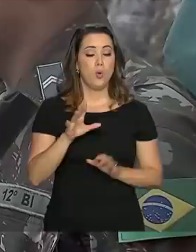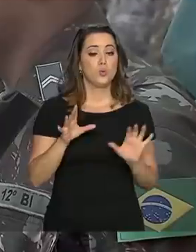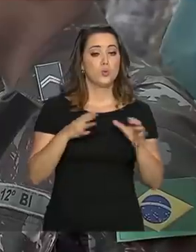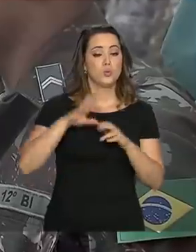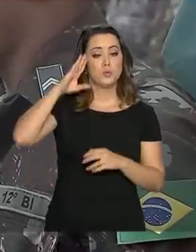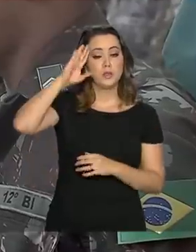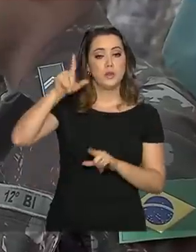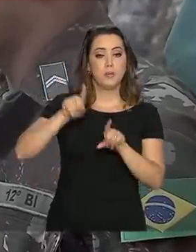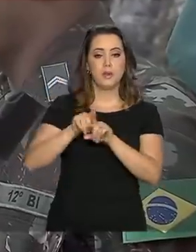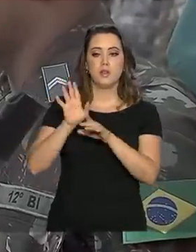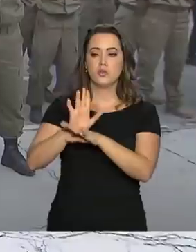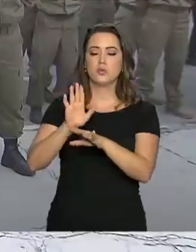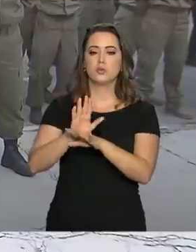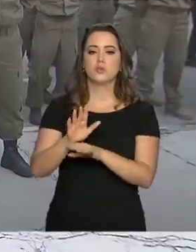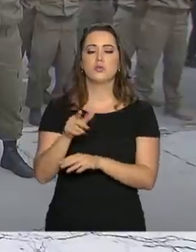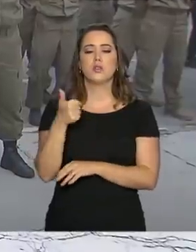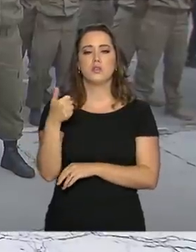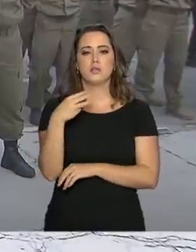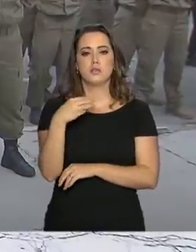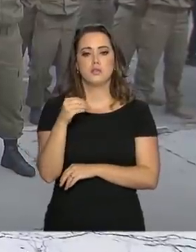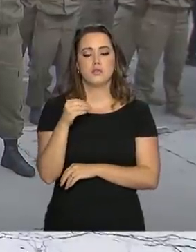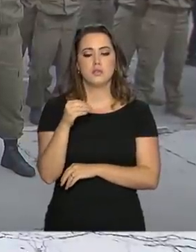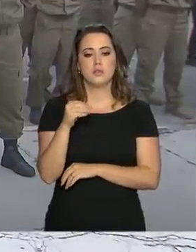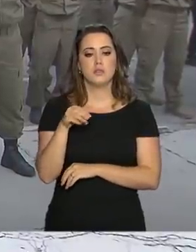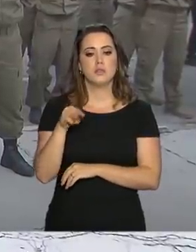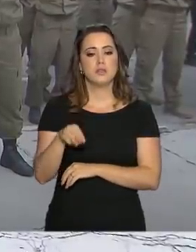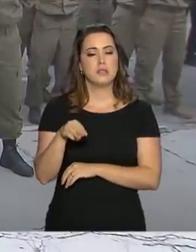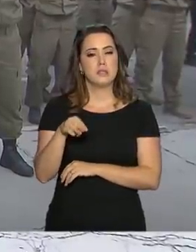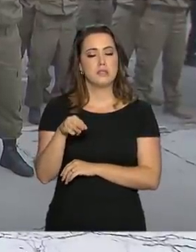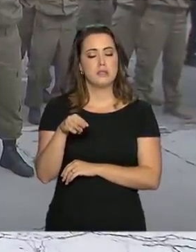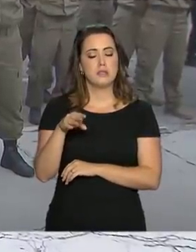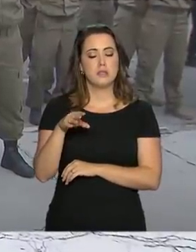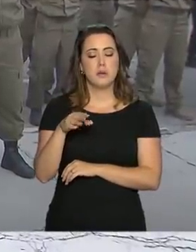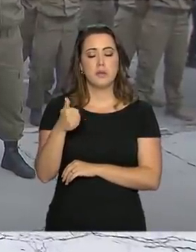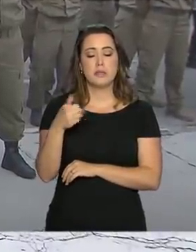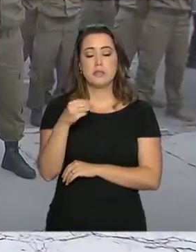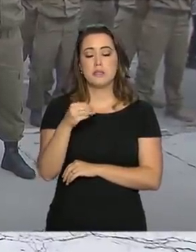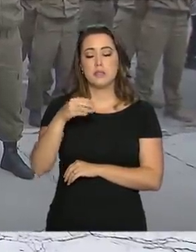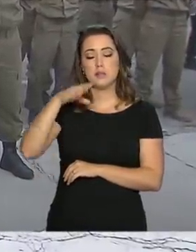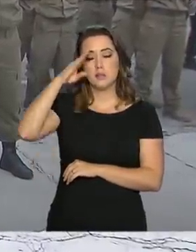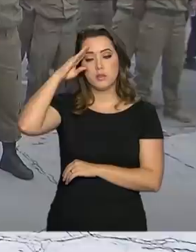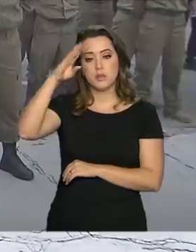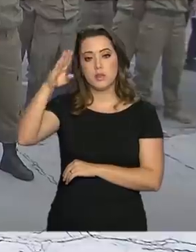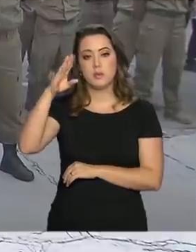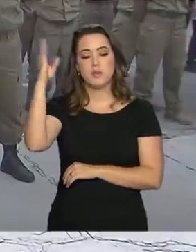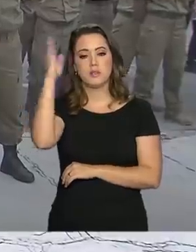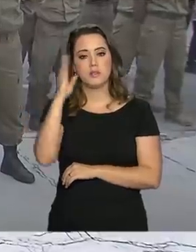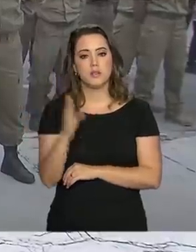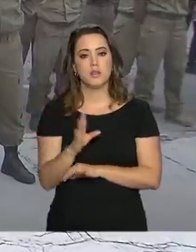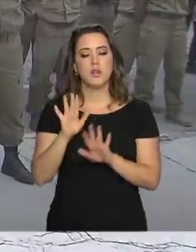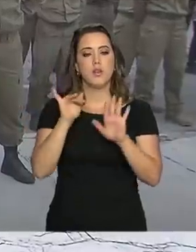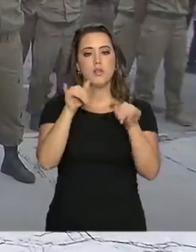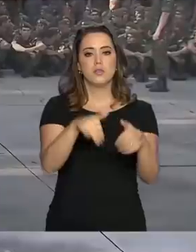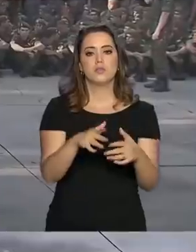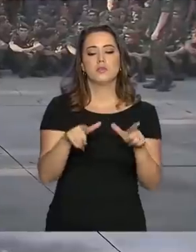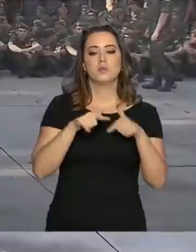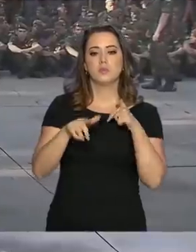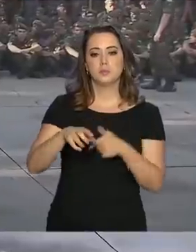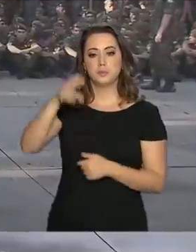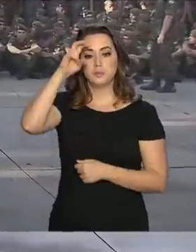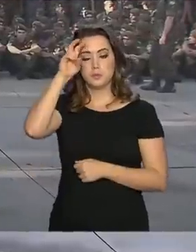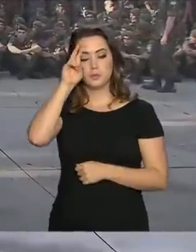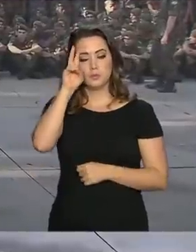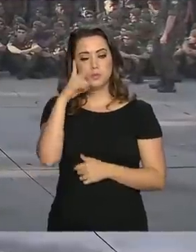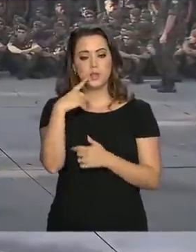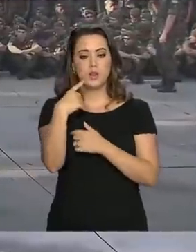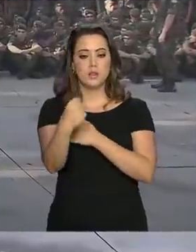cerca de 130 militares israelenses que chegaram ao Brasil no domingo e encerraram as atividades nesta quinta-feira. Na